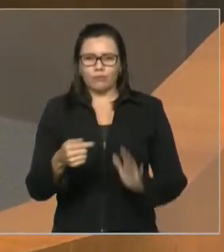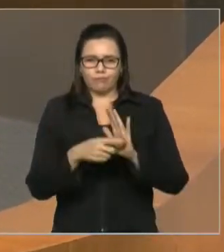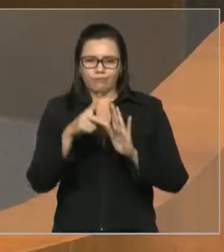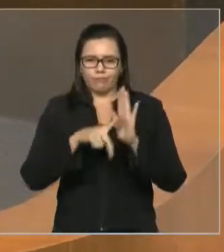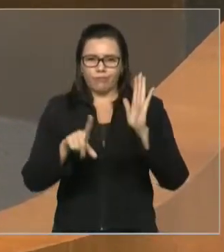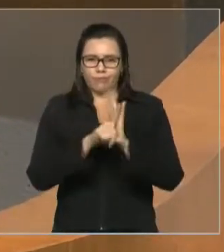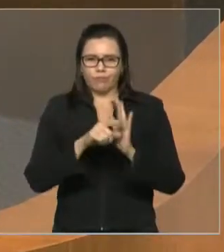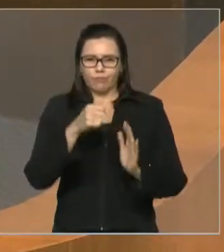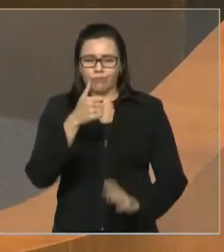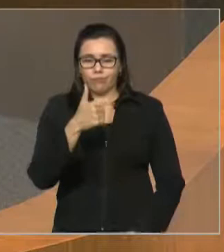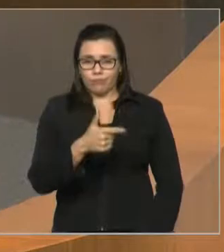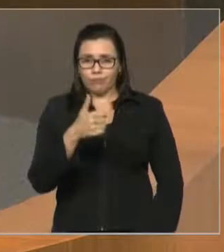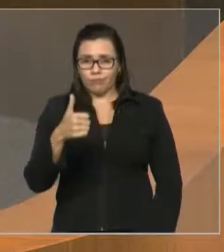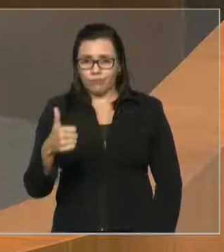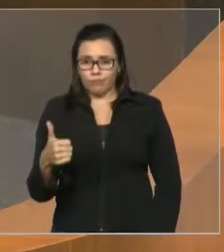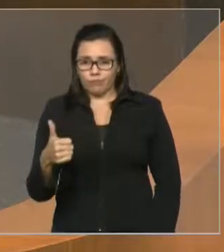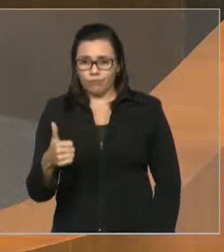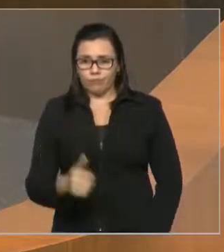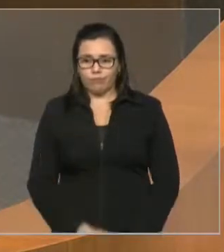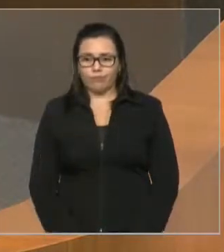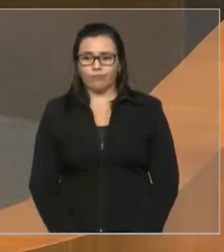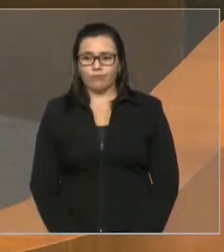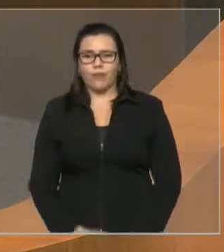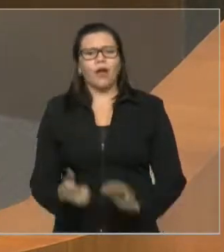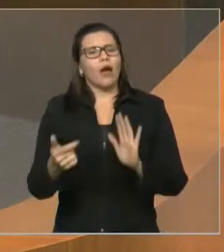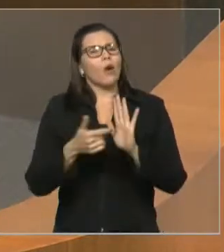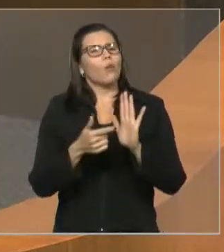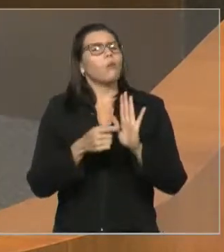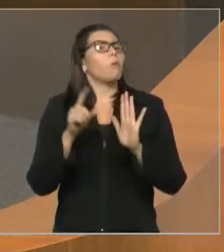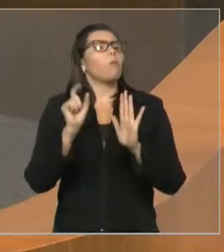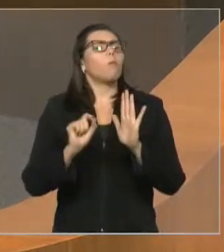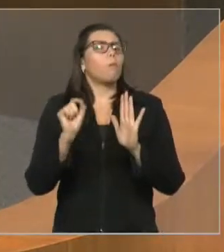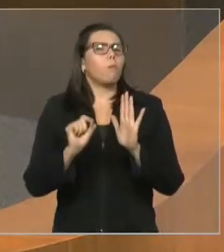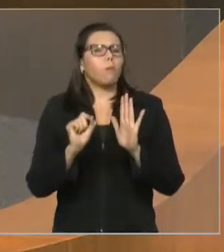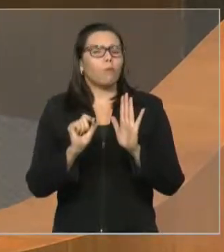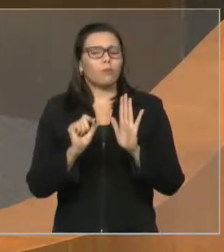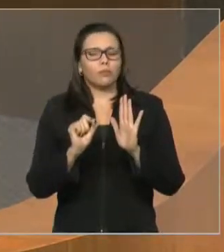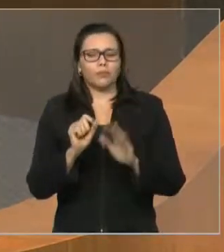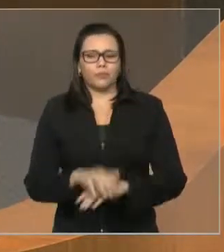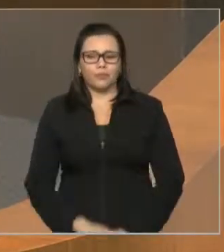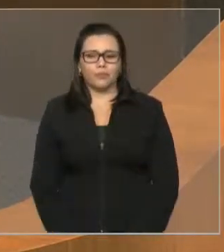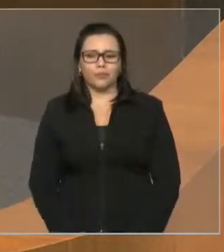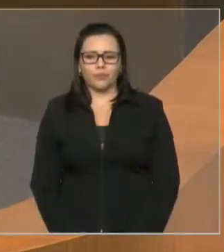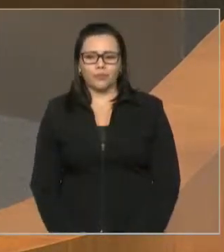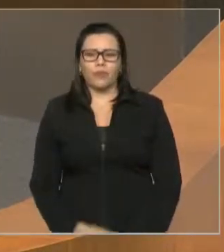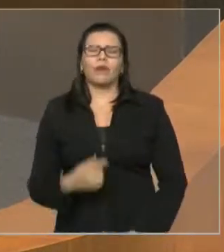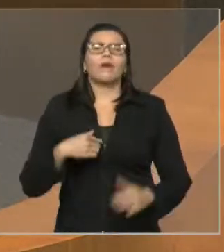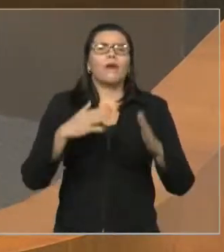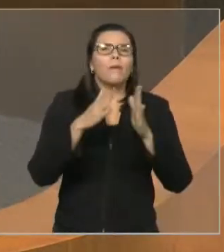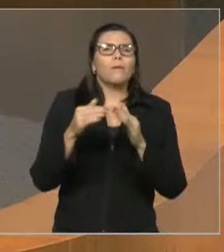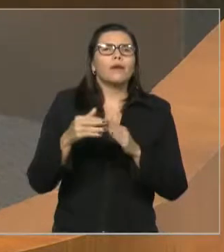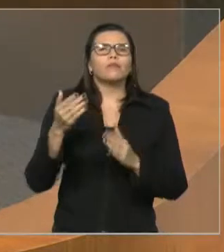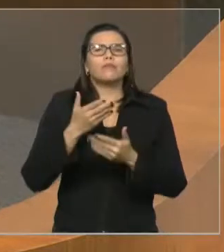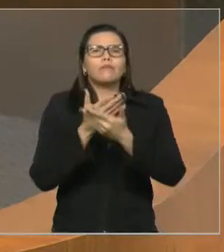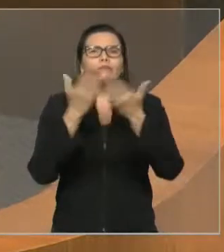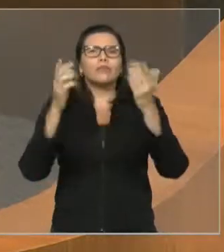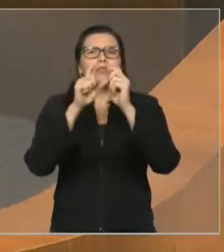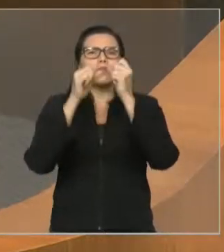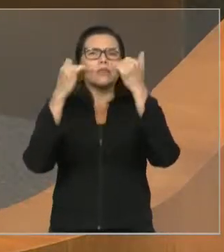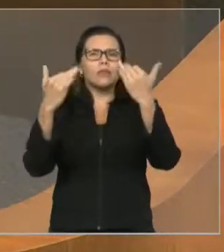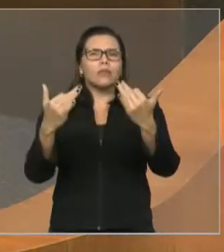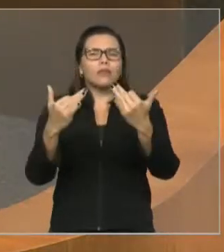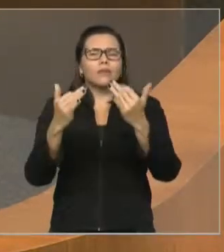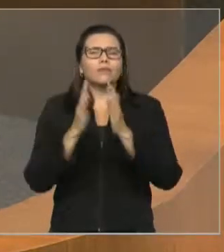E isso ocorre em função do governo. Eu pediria a compreensão dos pares, dos colegas,